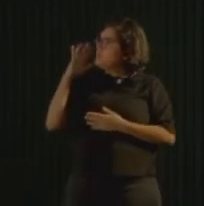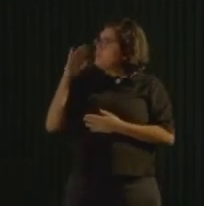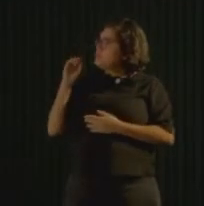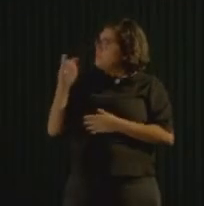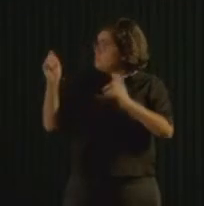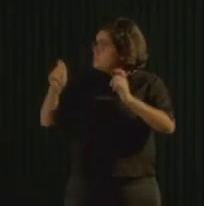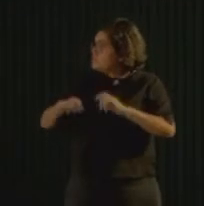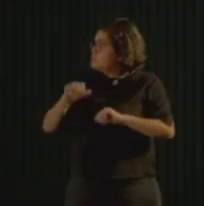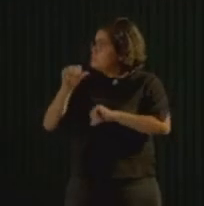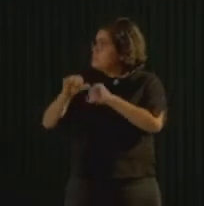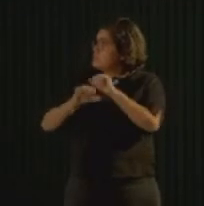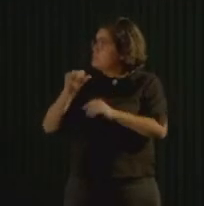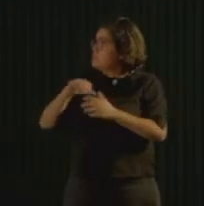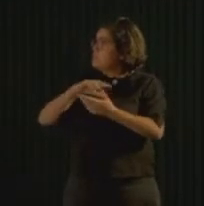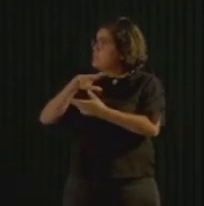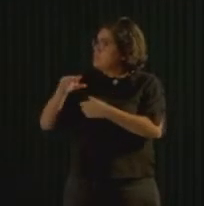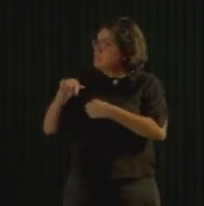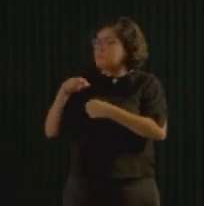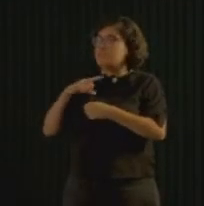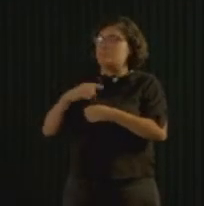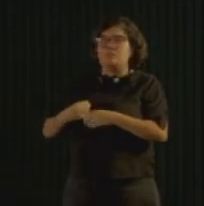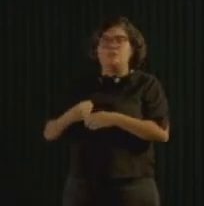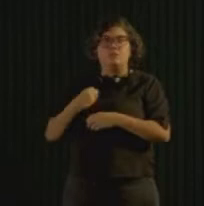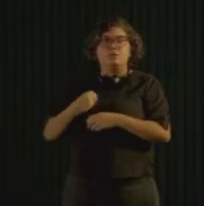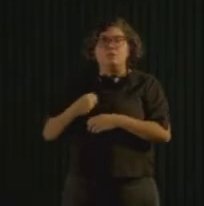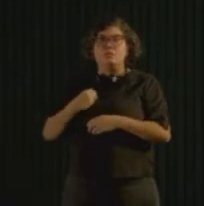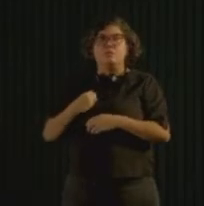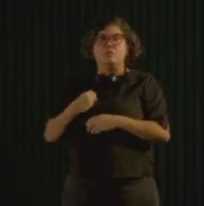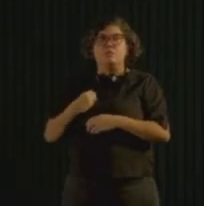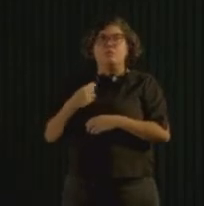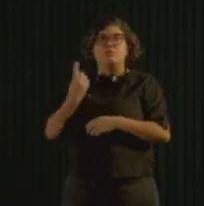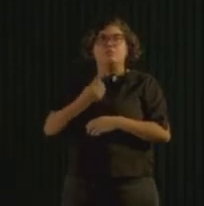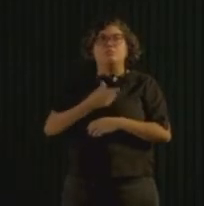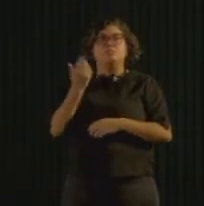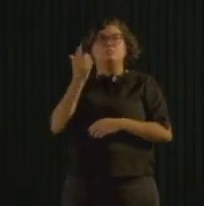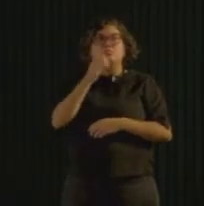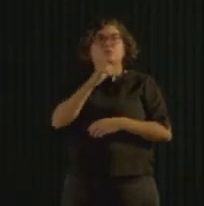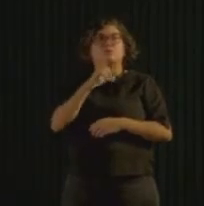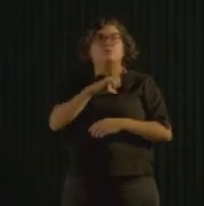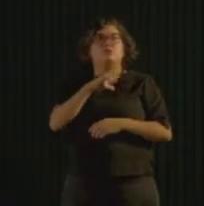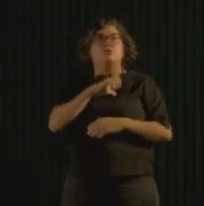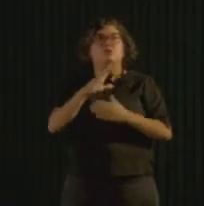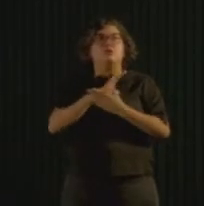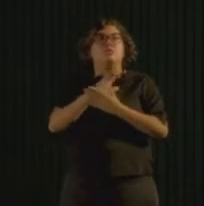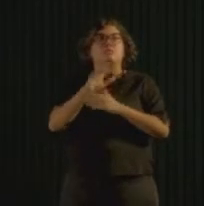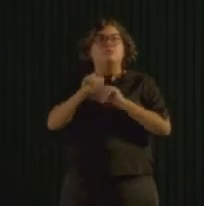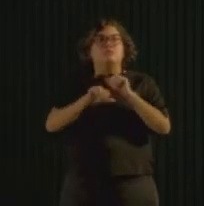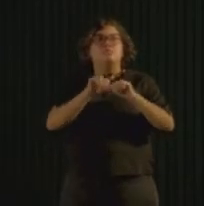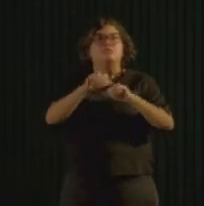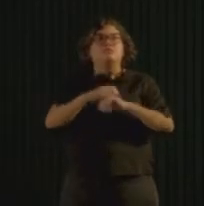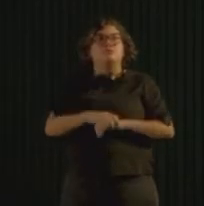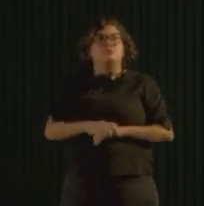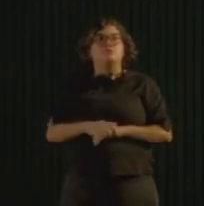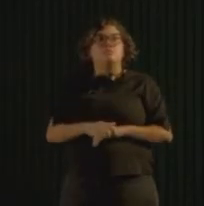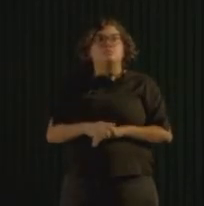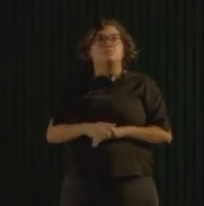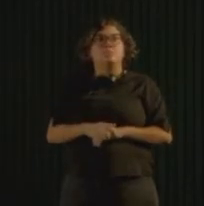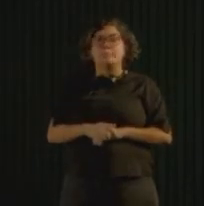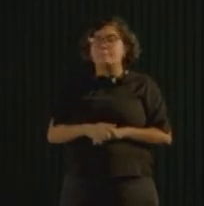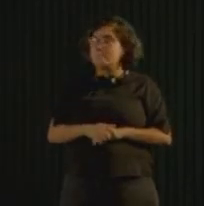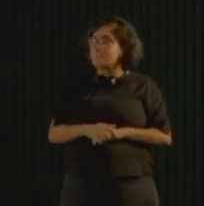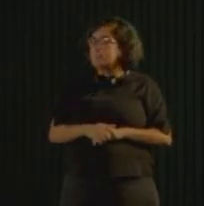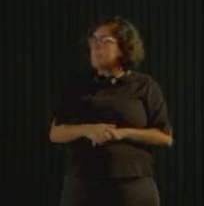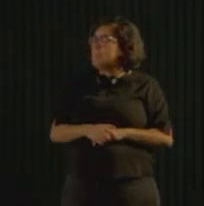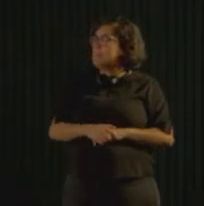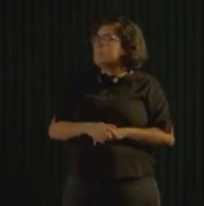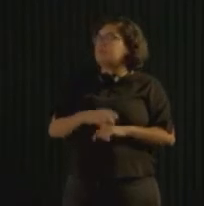comunidade com o protagonismo do cidadão, porque é que um dia a gente não pode não ver mais lixo nos rios, nos canais, nas